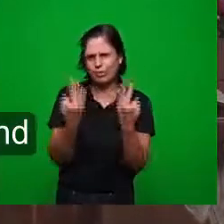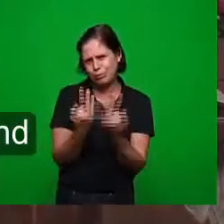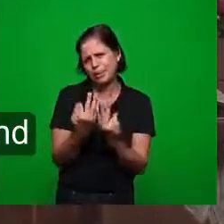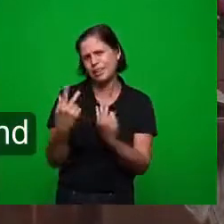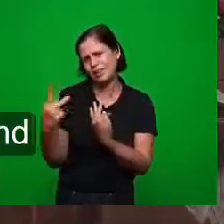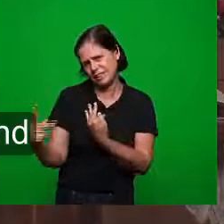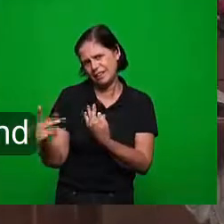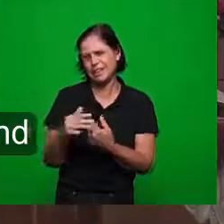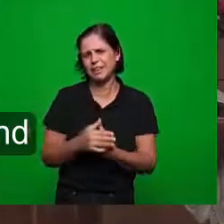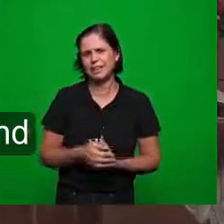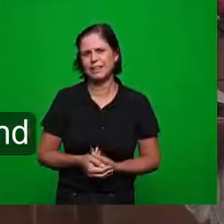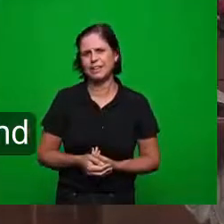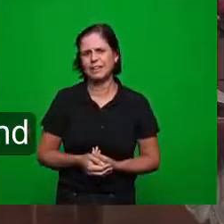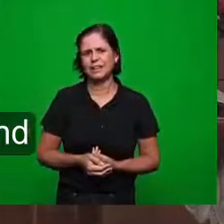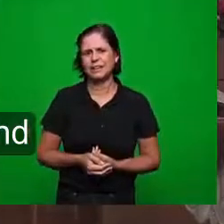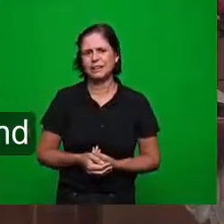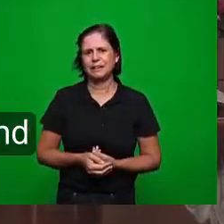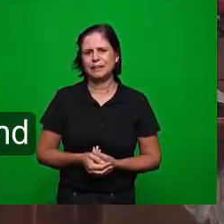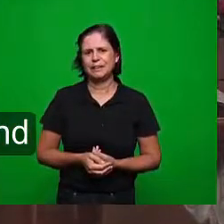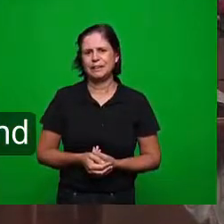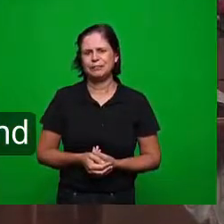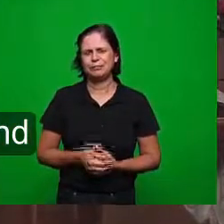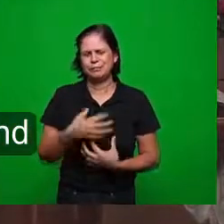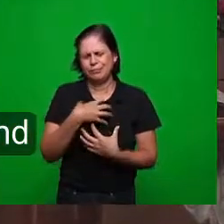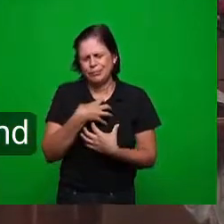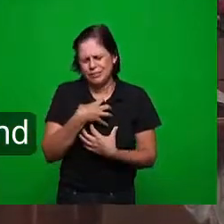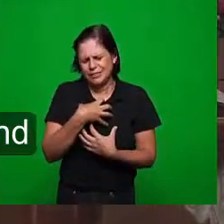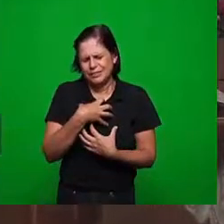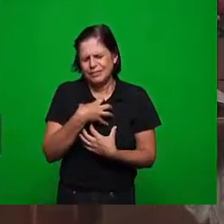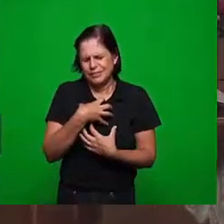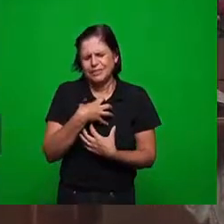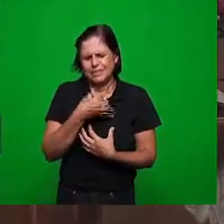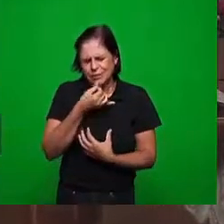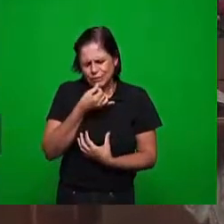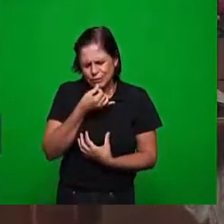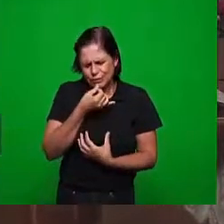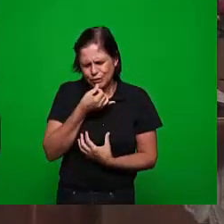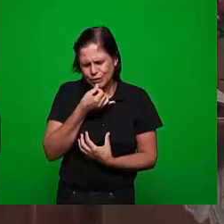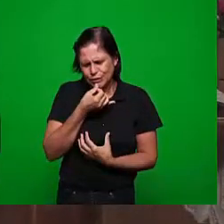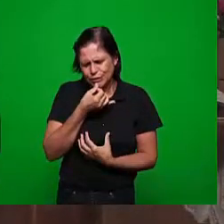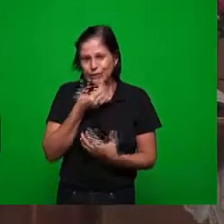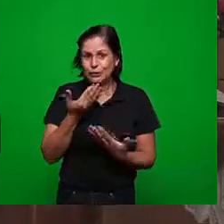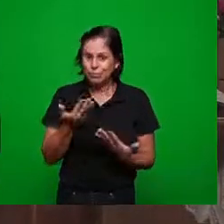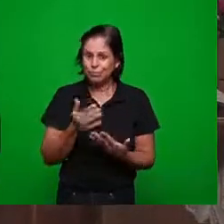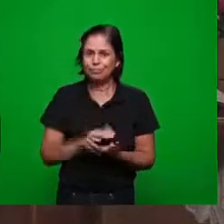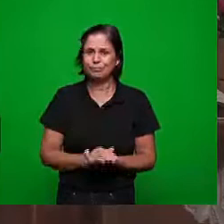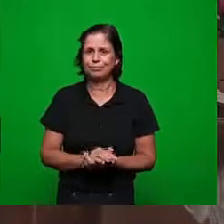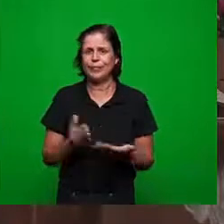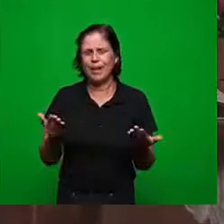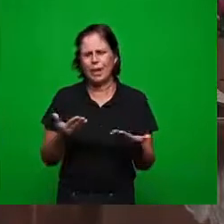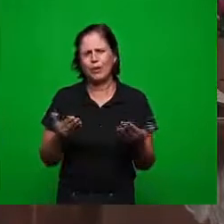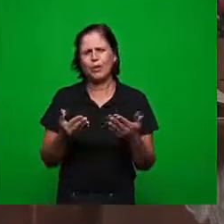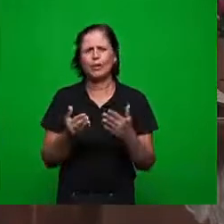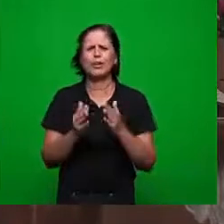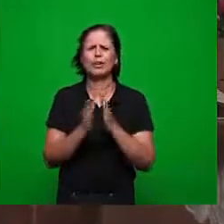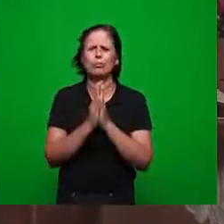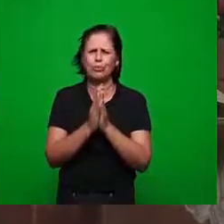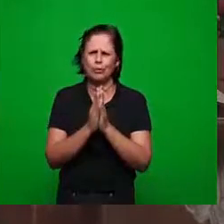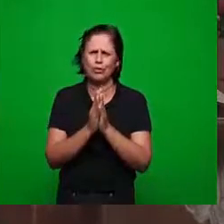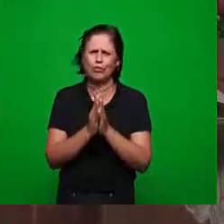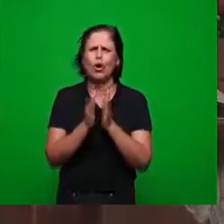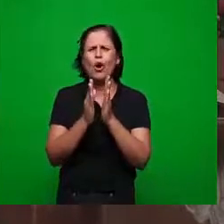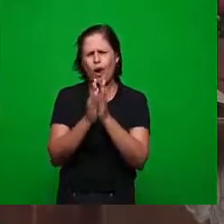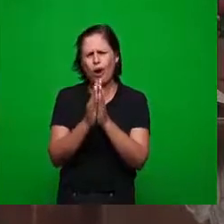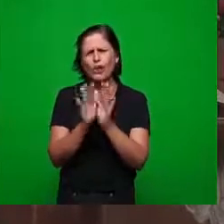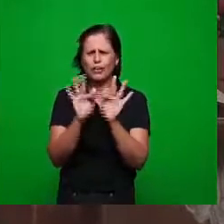Cupertino Cupertino sentimos muito e nos encerramos agora pedindo aos irmãos que orem não só